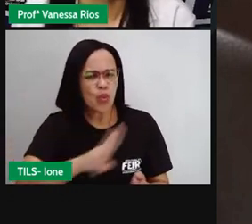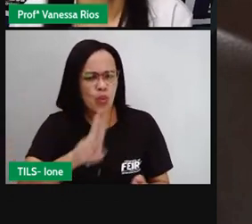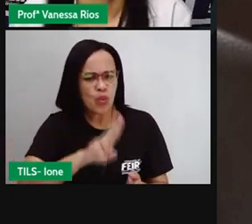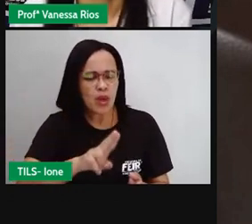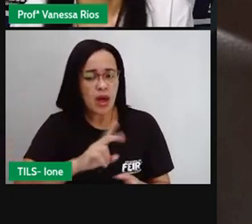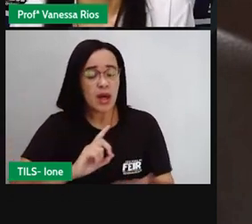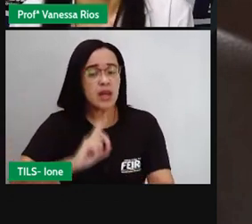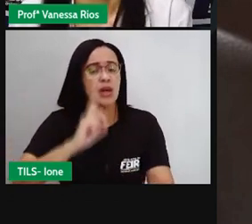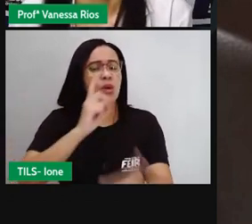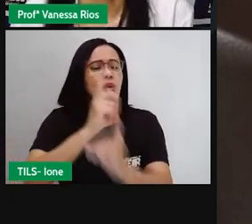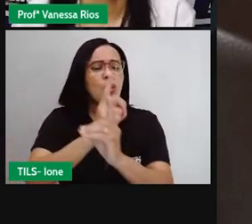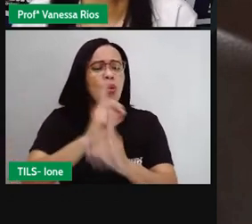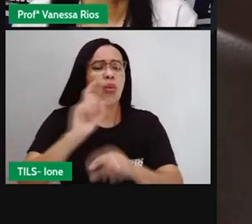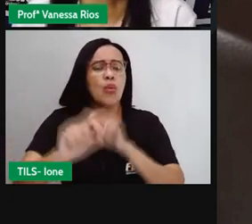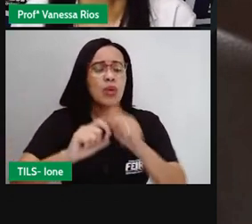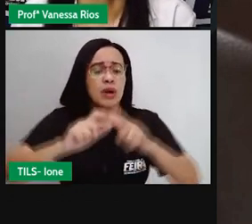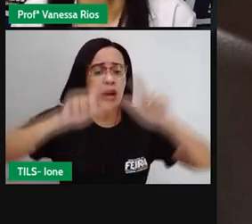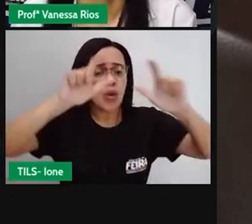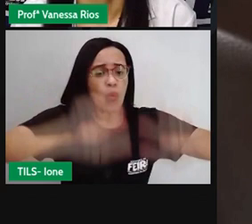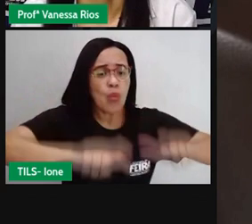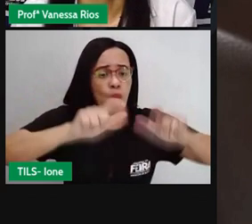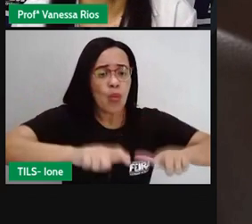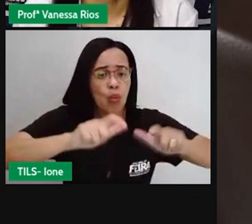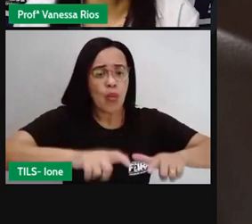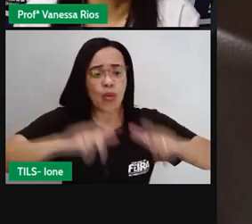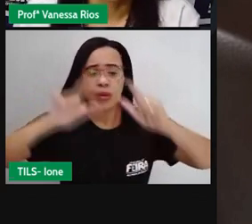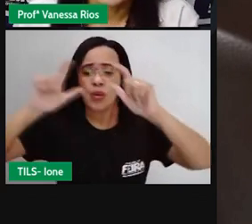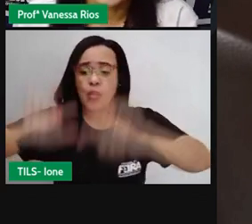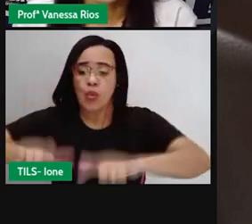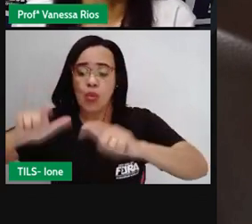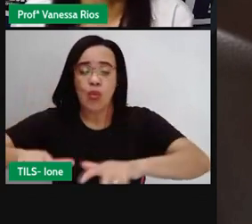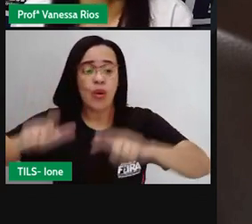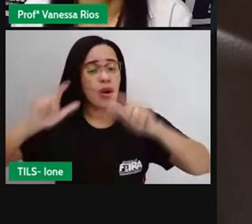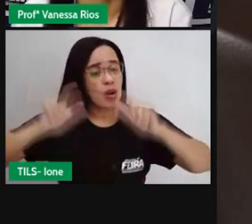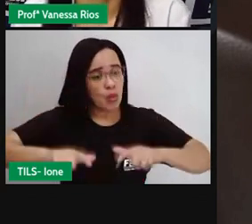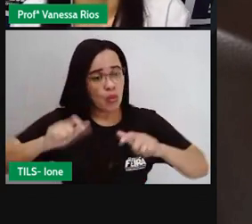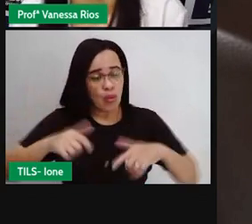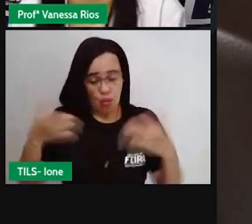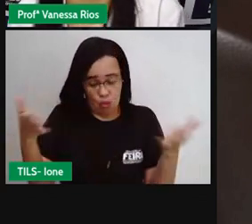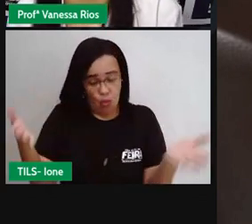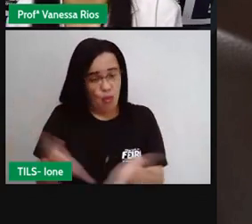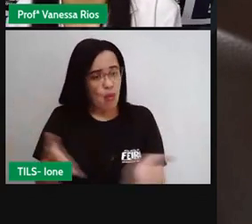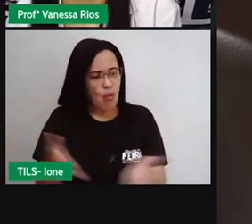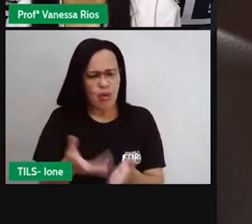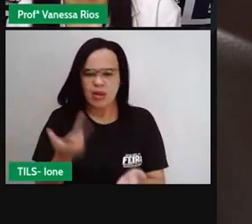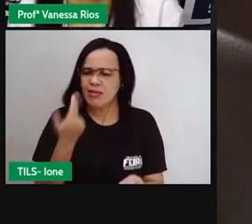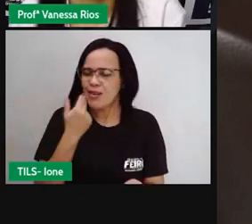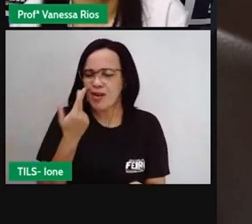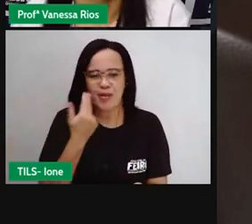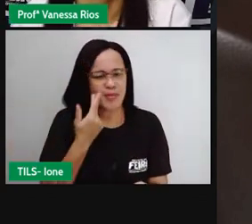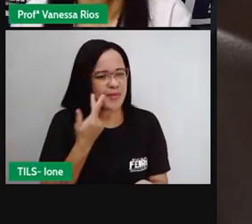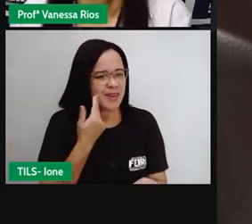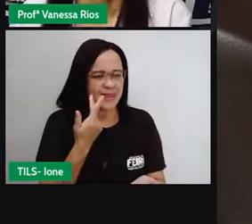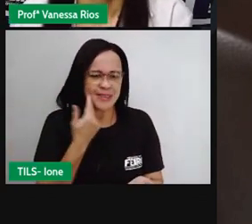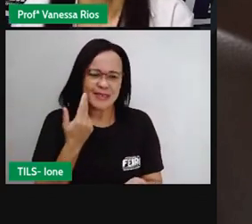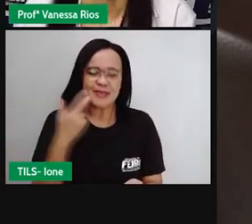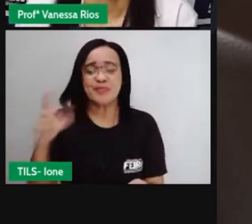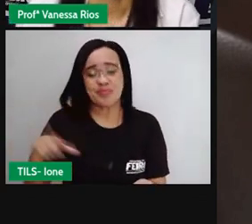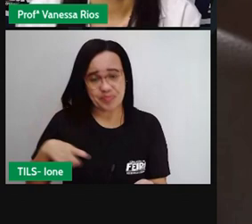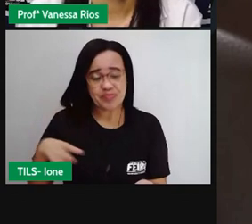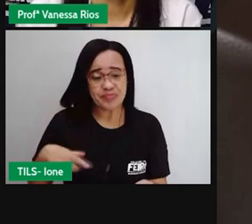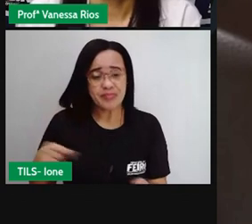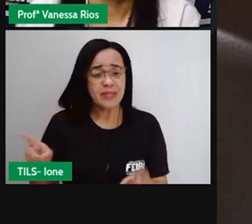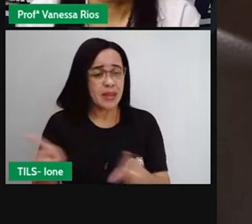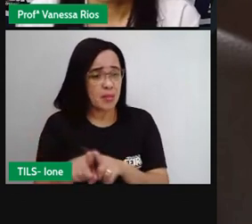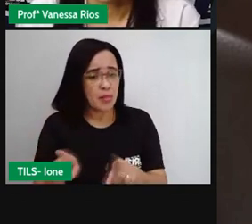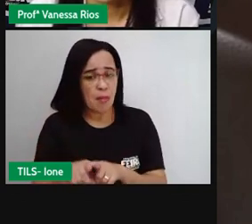a gente observa que nos dias de hoje é muito comum isso acontecer pelos motoristas aí de aplicativo ou até